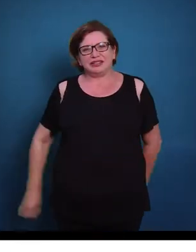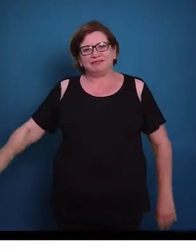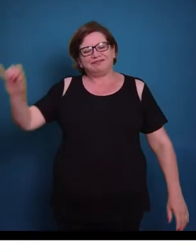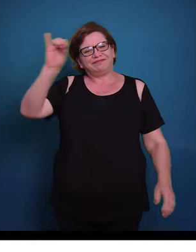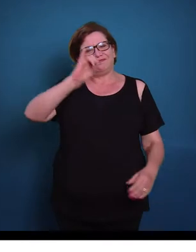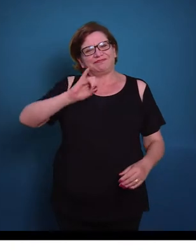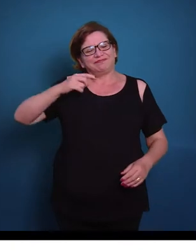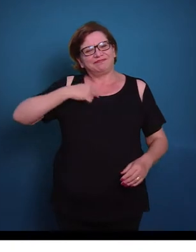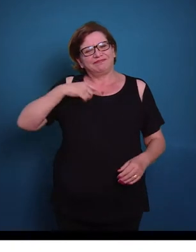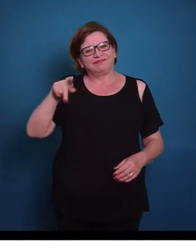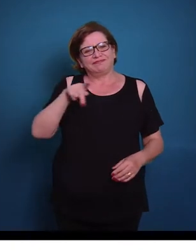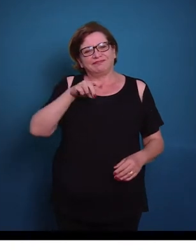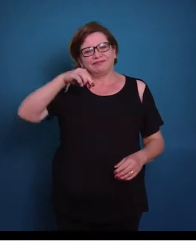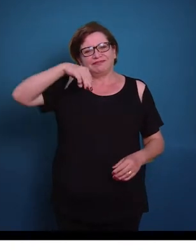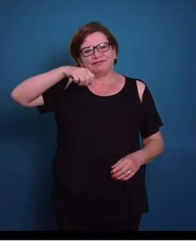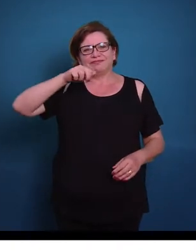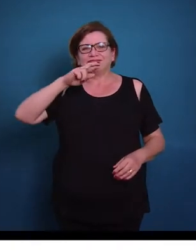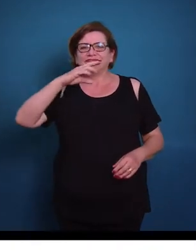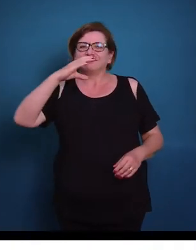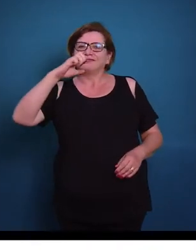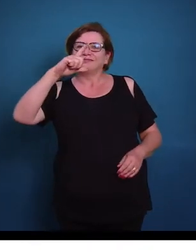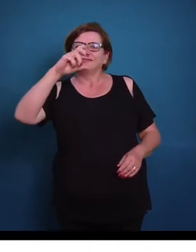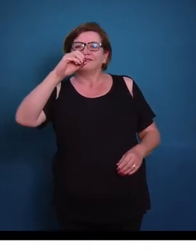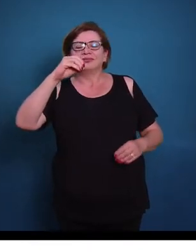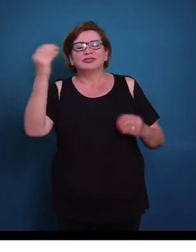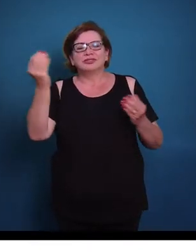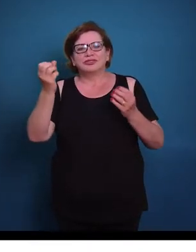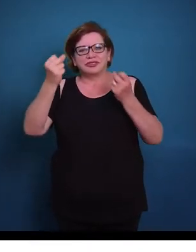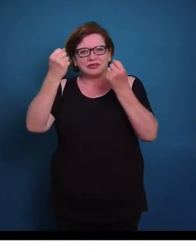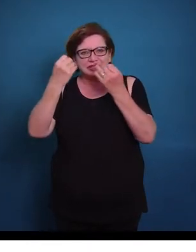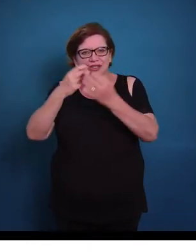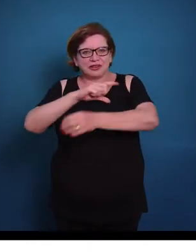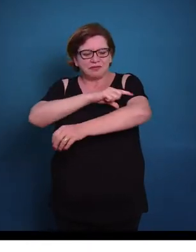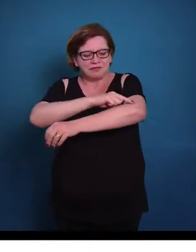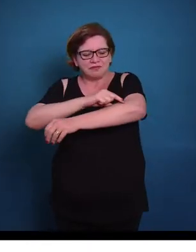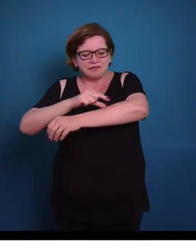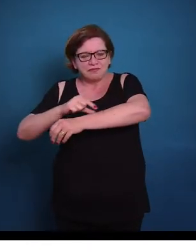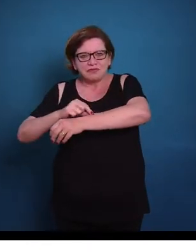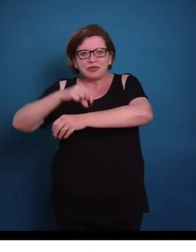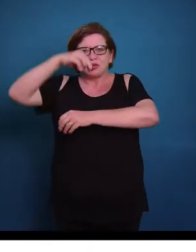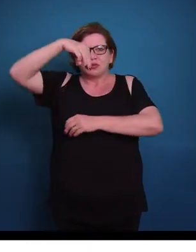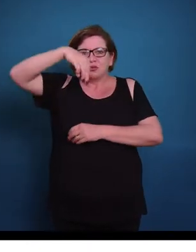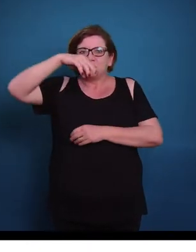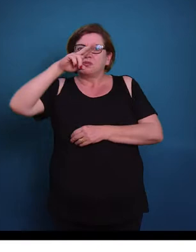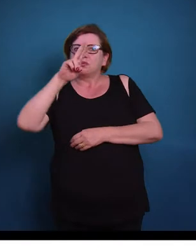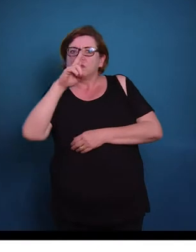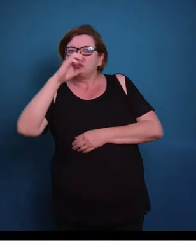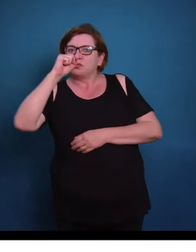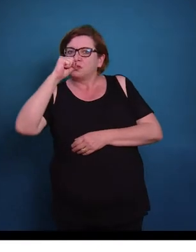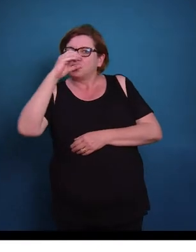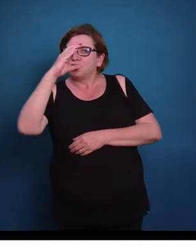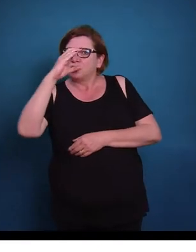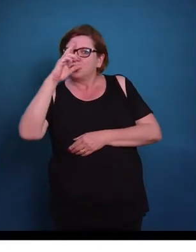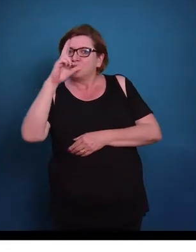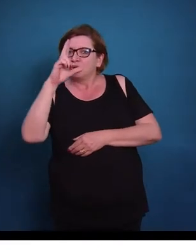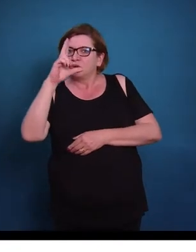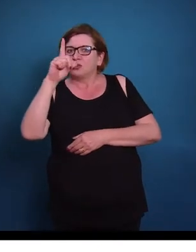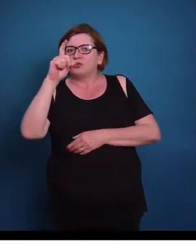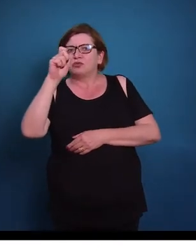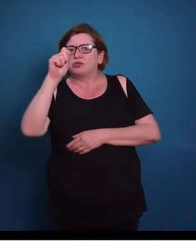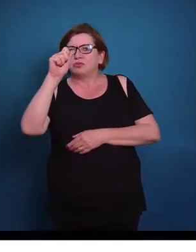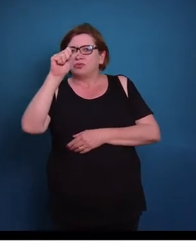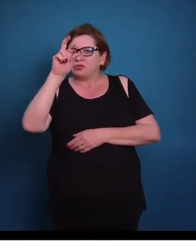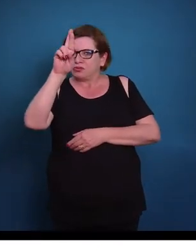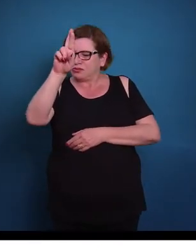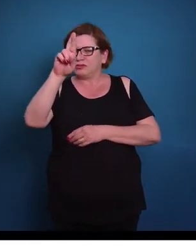Olá pessoal, sou o professor Marcelo e hoje nós vamos falar sobre tecido muscular. Então o tecido muscular tem capacidade de contração. Então a